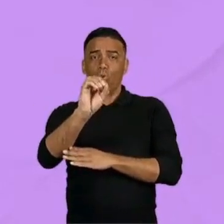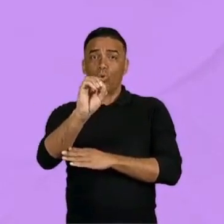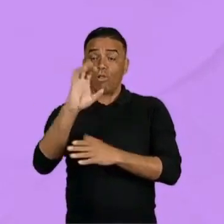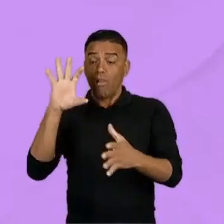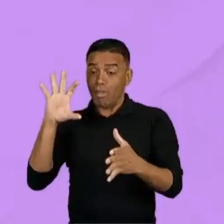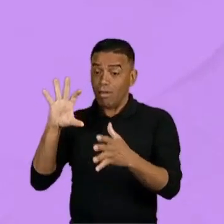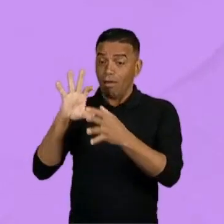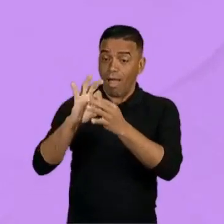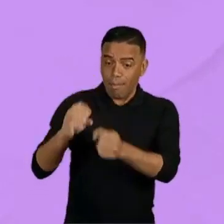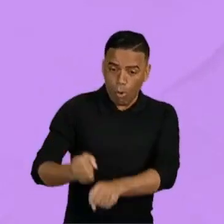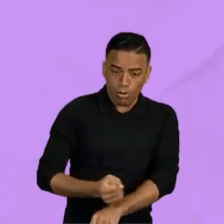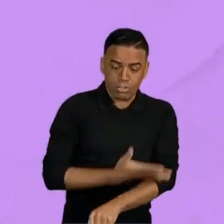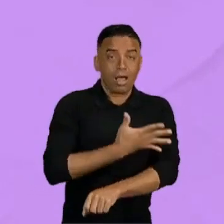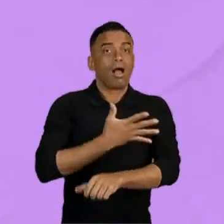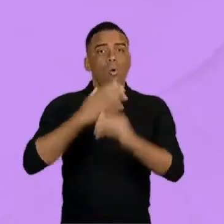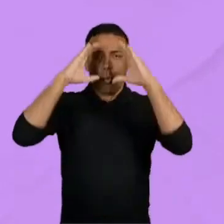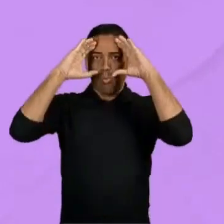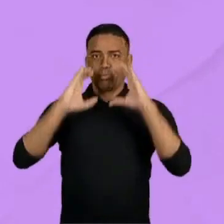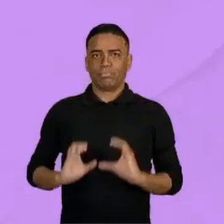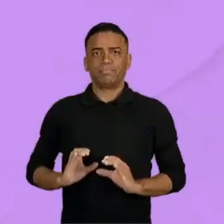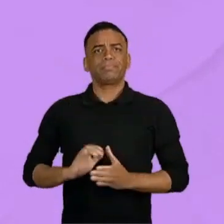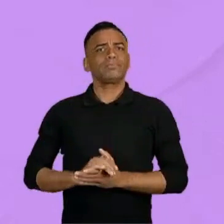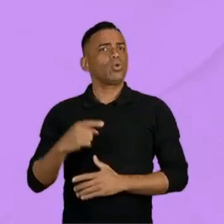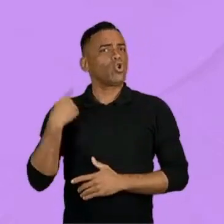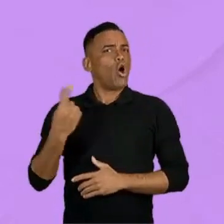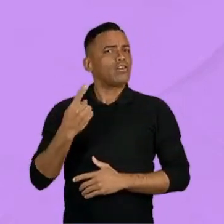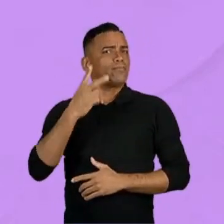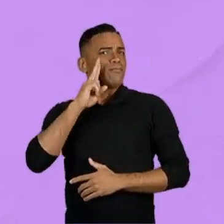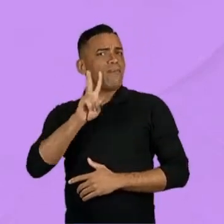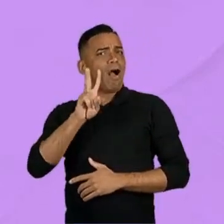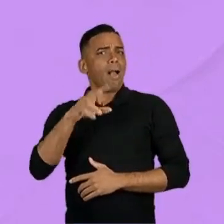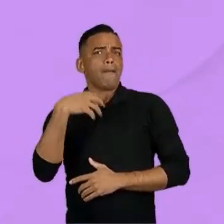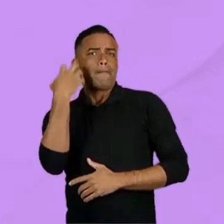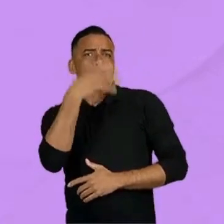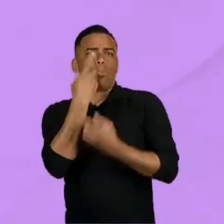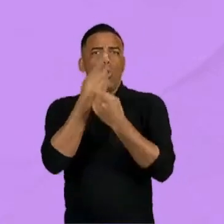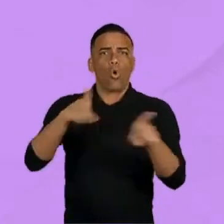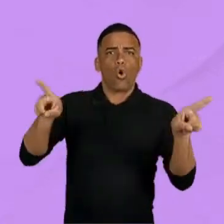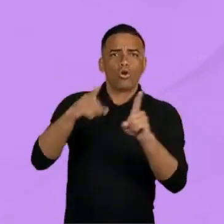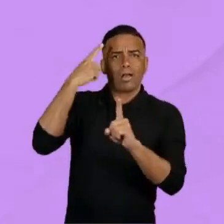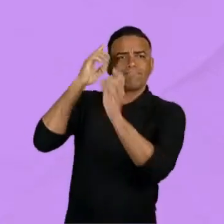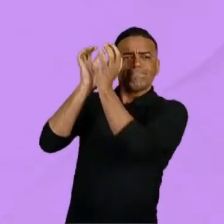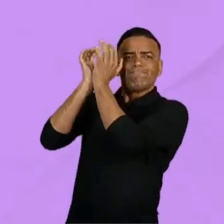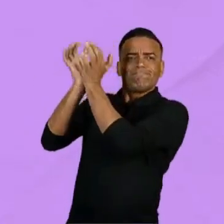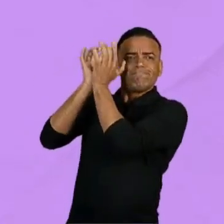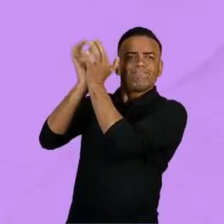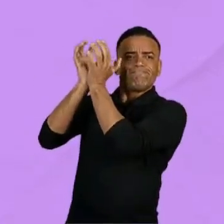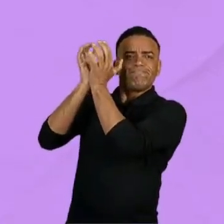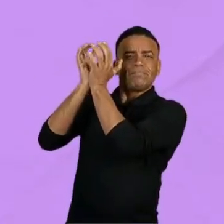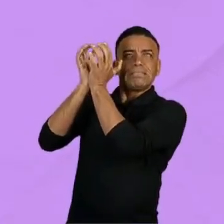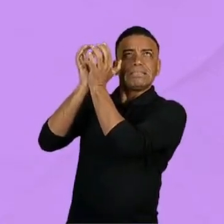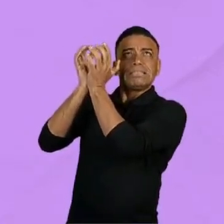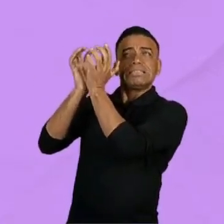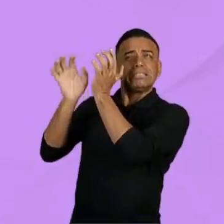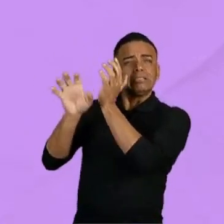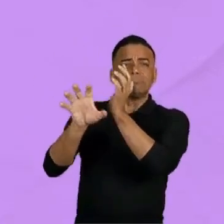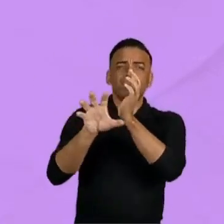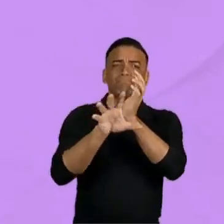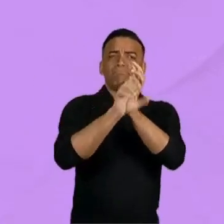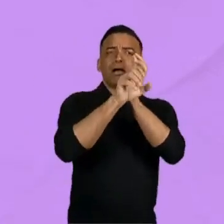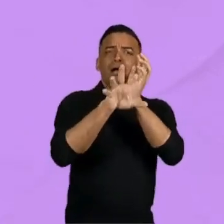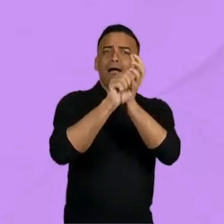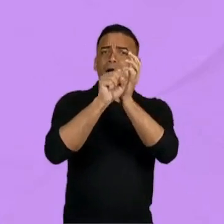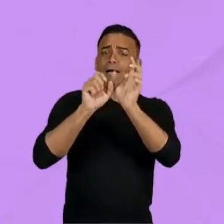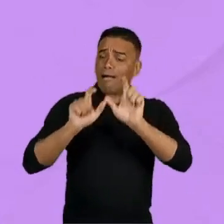motivado. Quando ouvimos música, que nos agrada, essa região do cérebro é ativada, resultando em uma série de reações